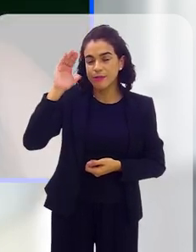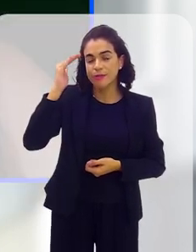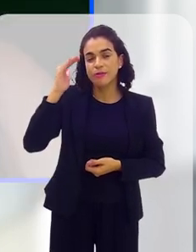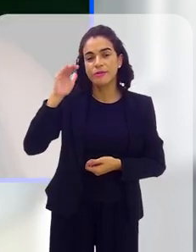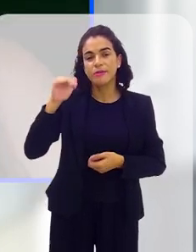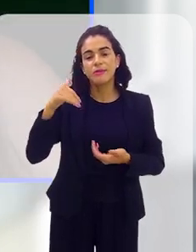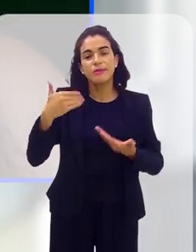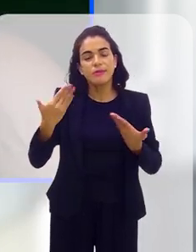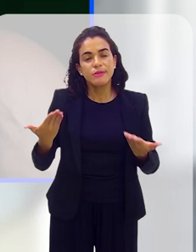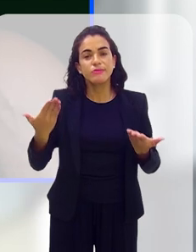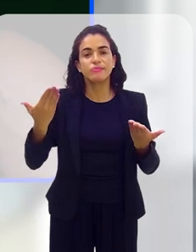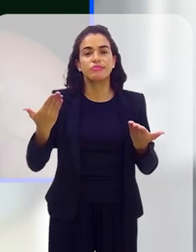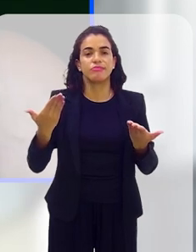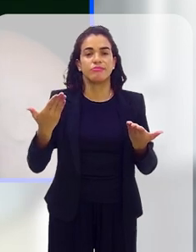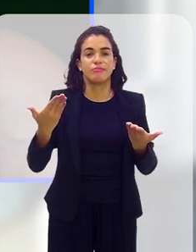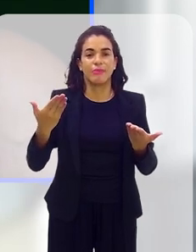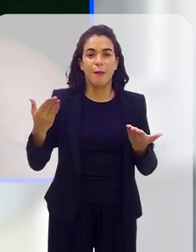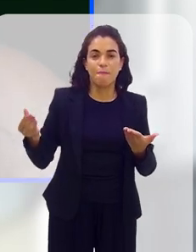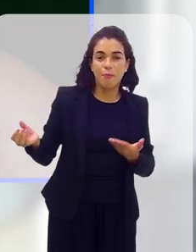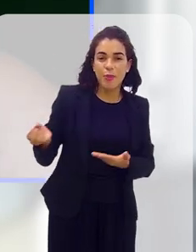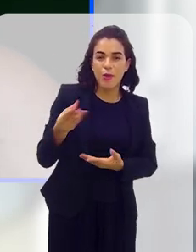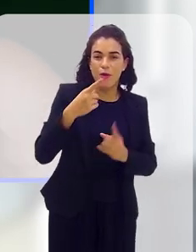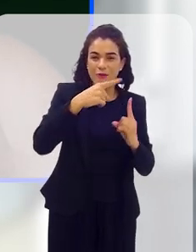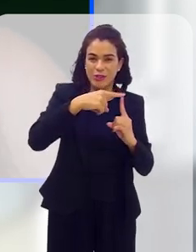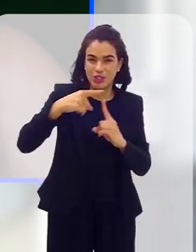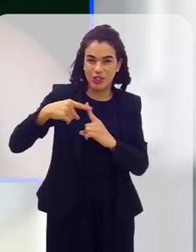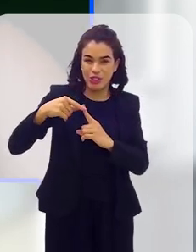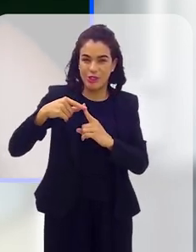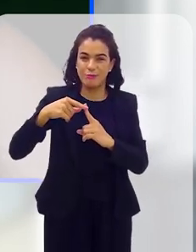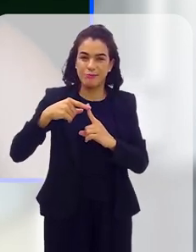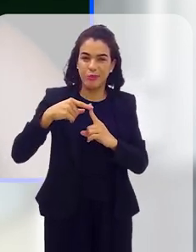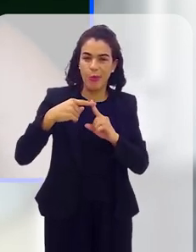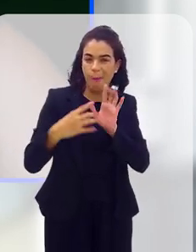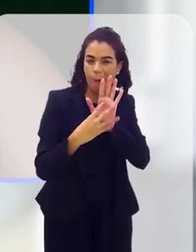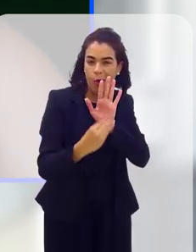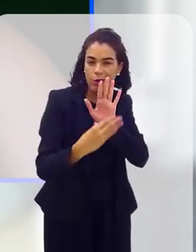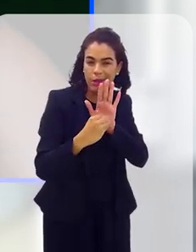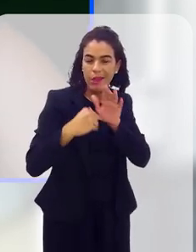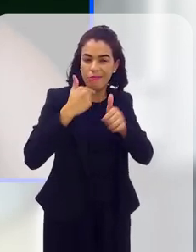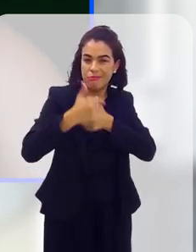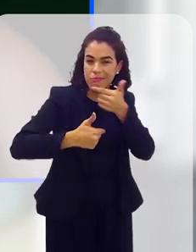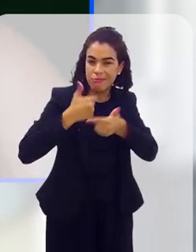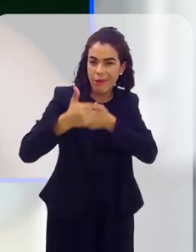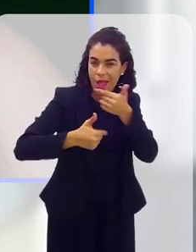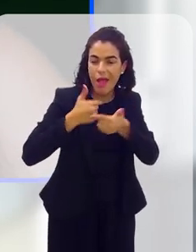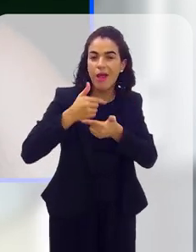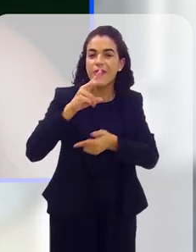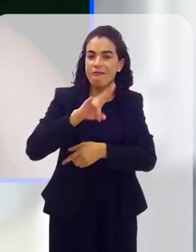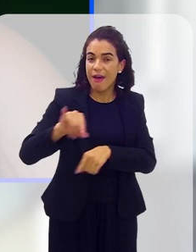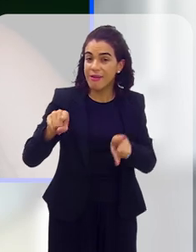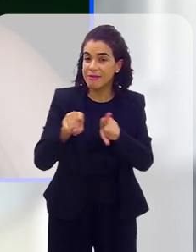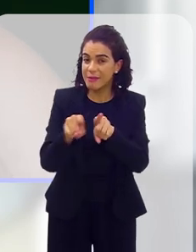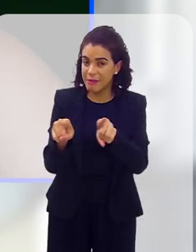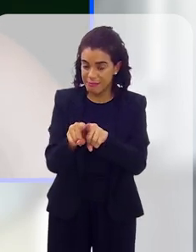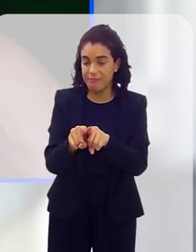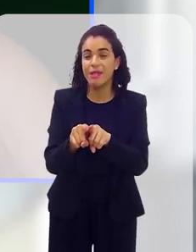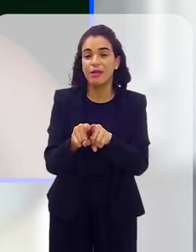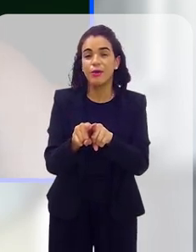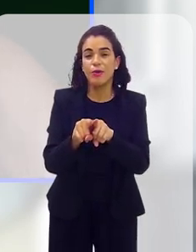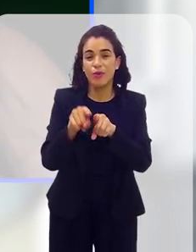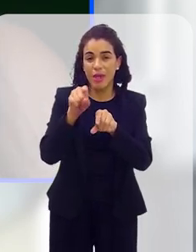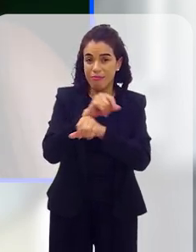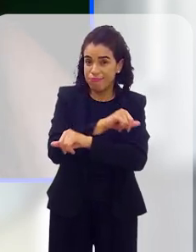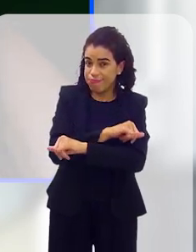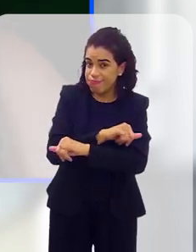entende? Então, esses novos formatos de trabalho, né, doutora Márcia, eles vão